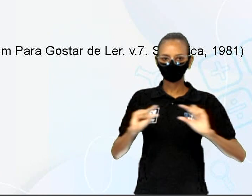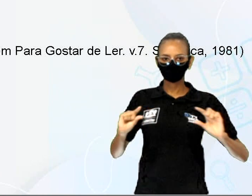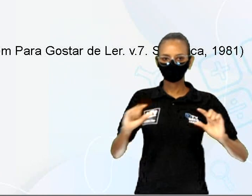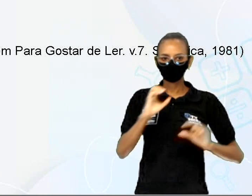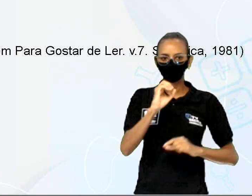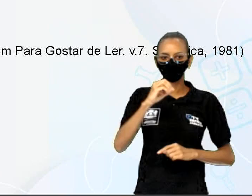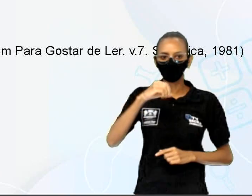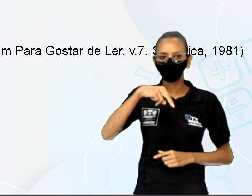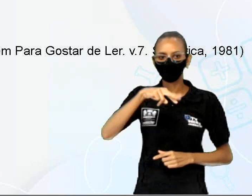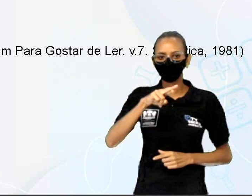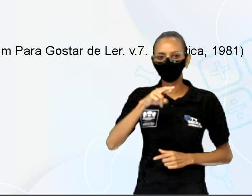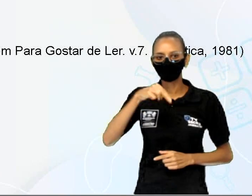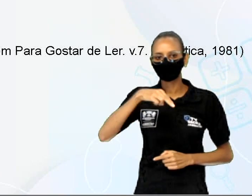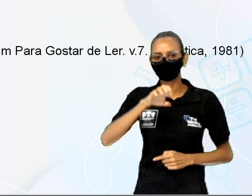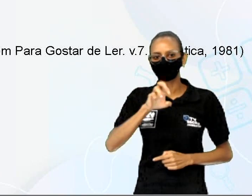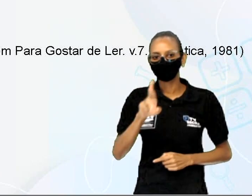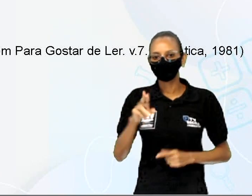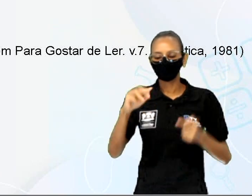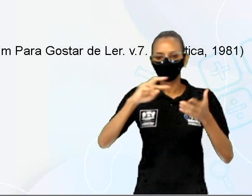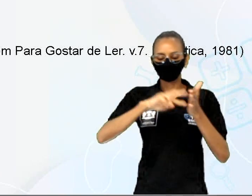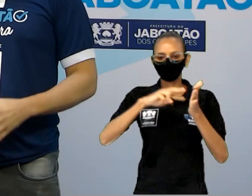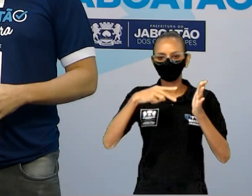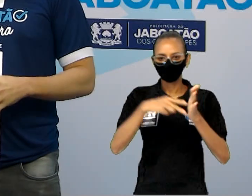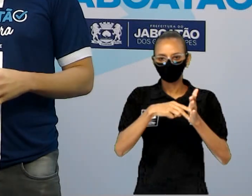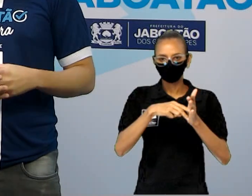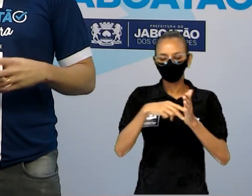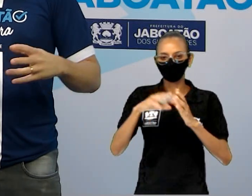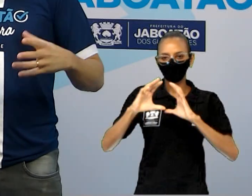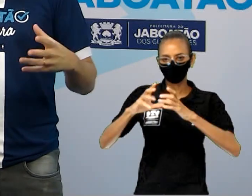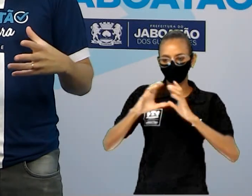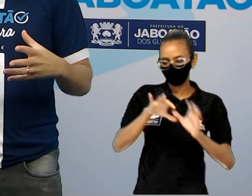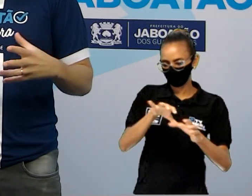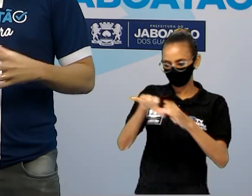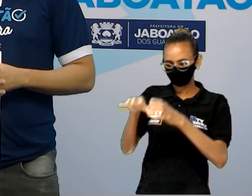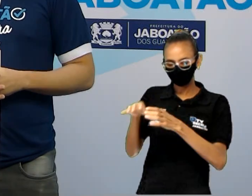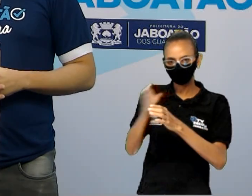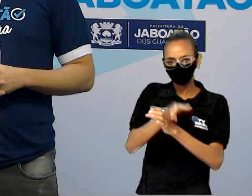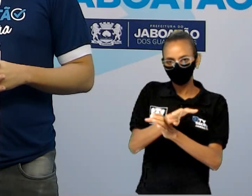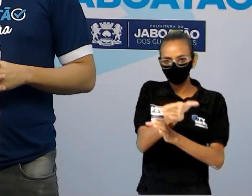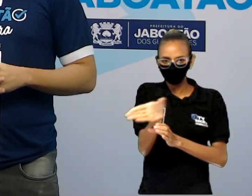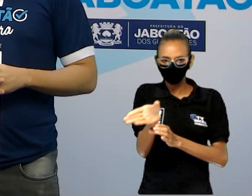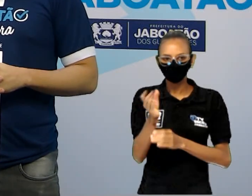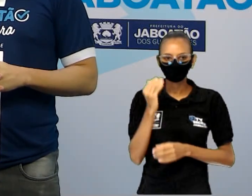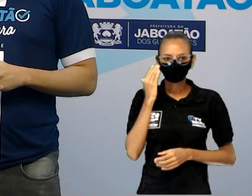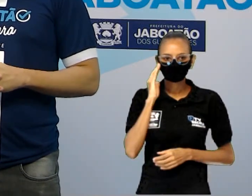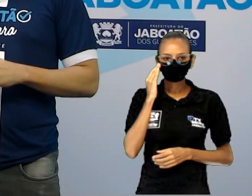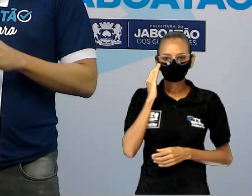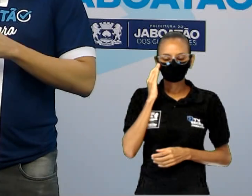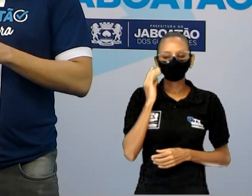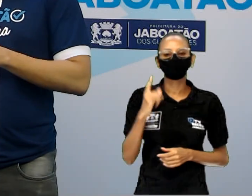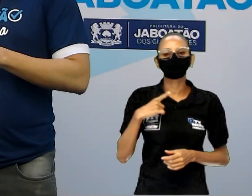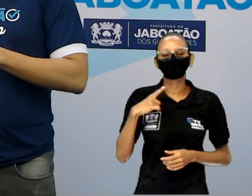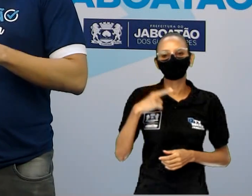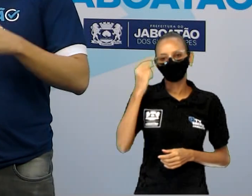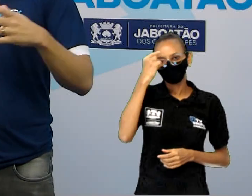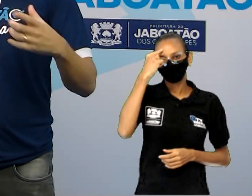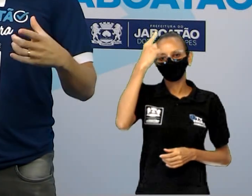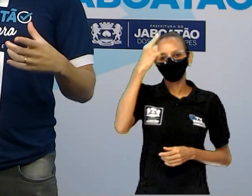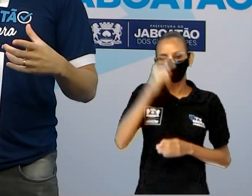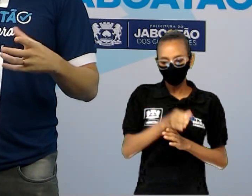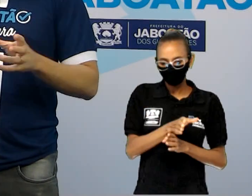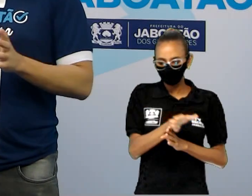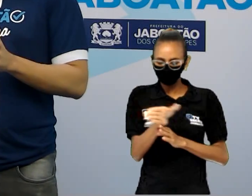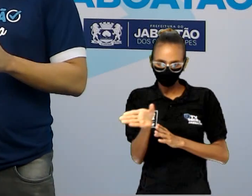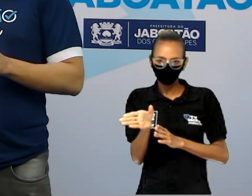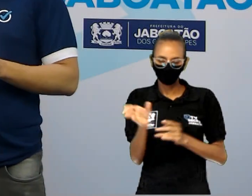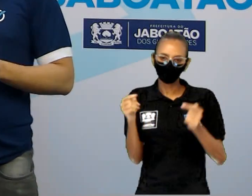significa escanteio na verdade vem do inglês que se não me engano significa esquina e a gente tem aí essa ideia do escanteio associada ao